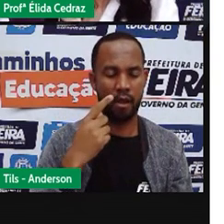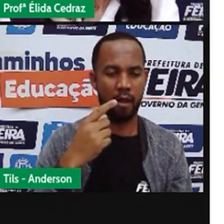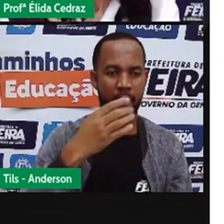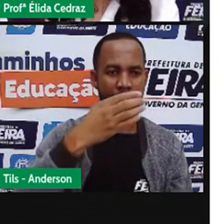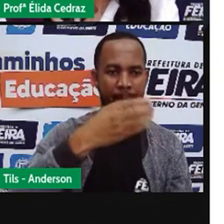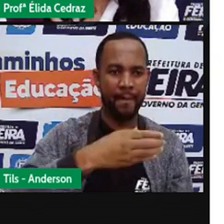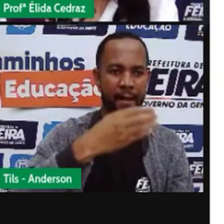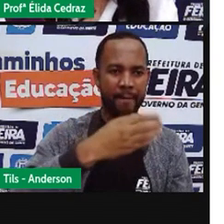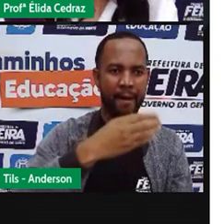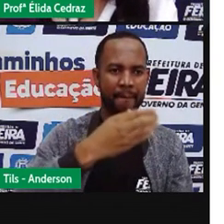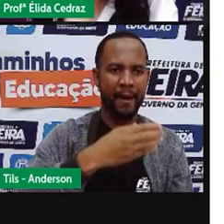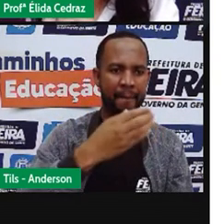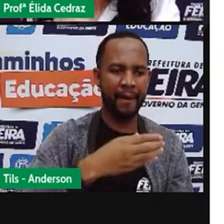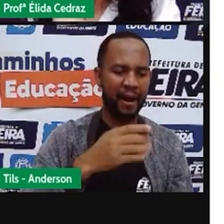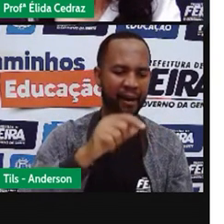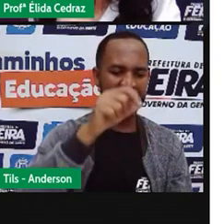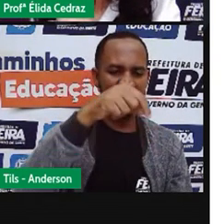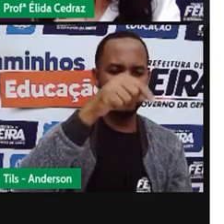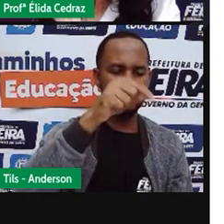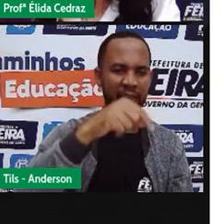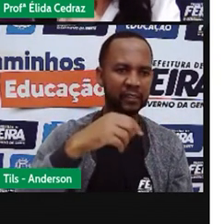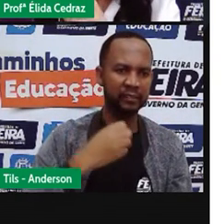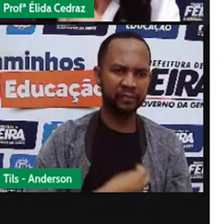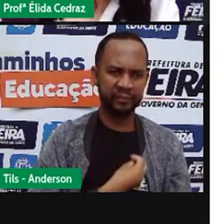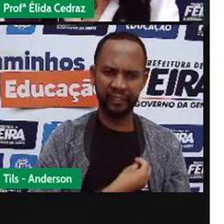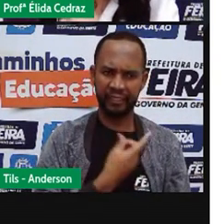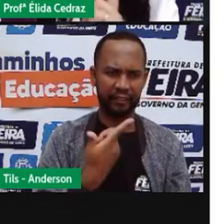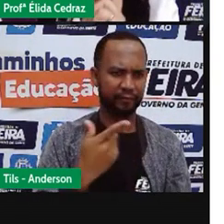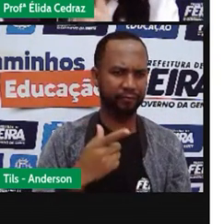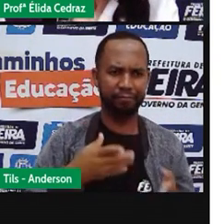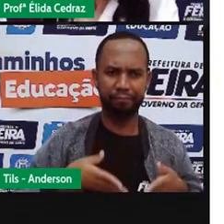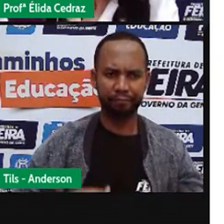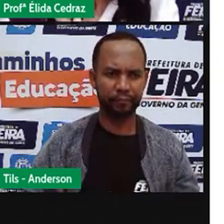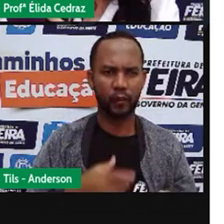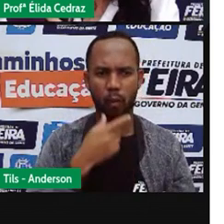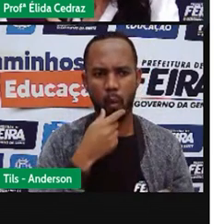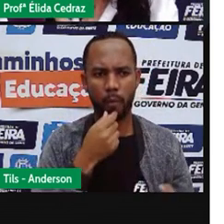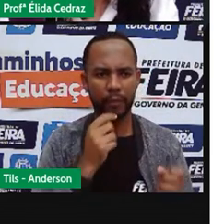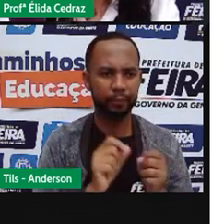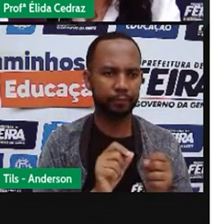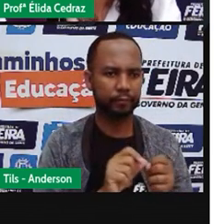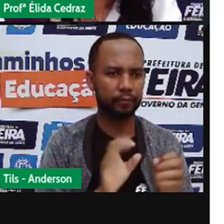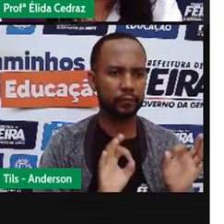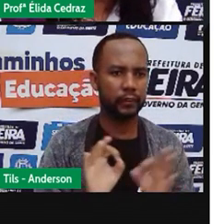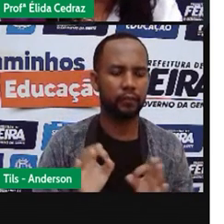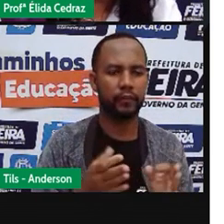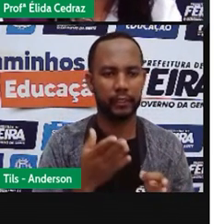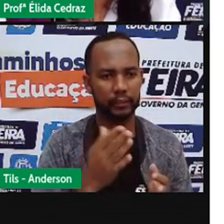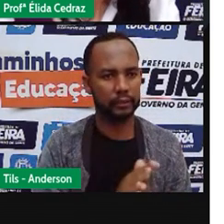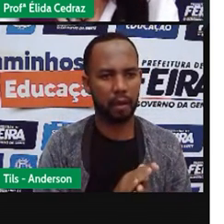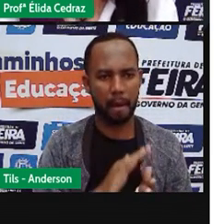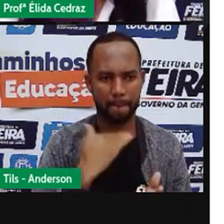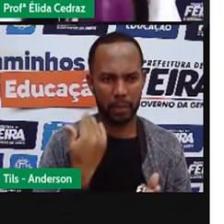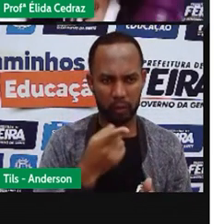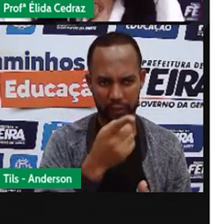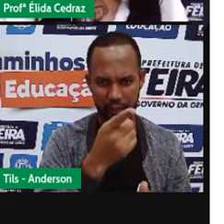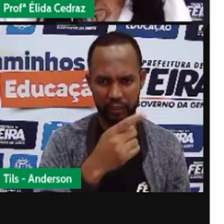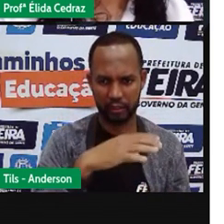Ela foi produzida pelo homem. Ela não nasce, não cresce, não reproduz e não morre.